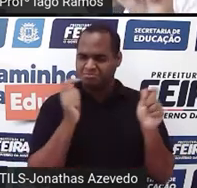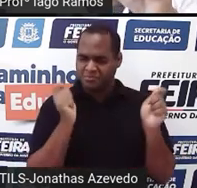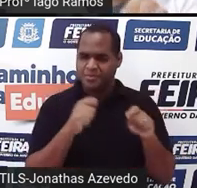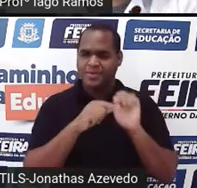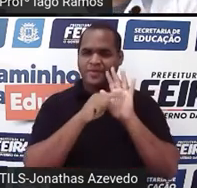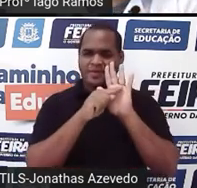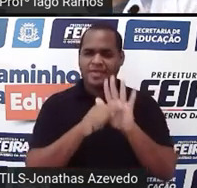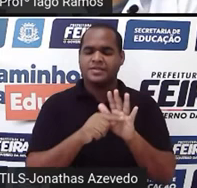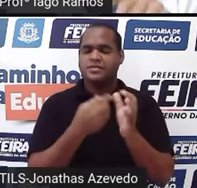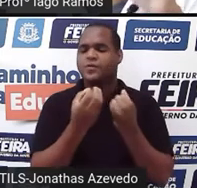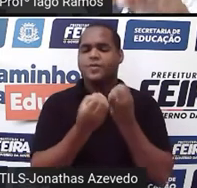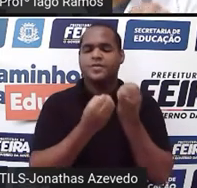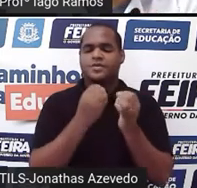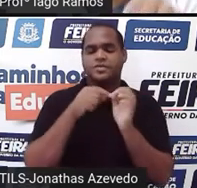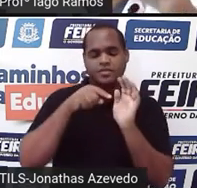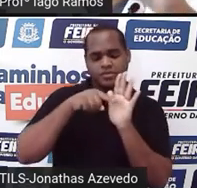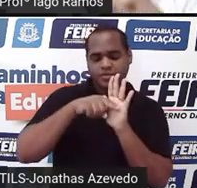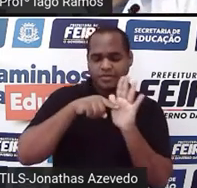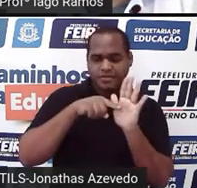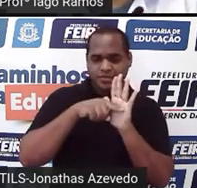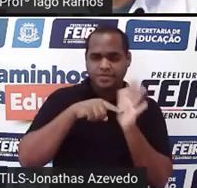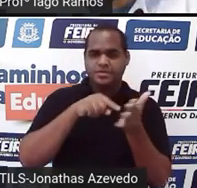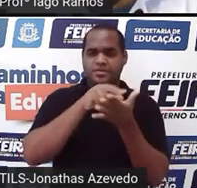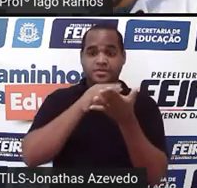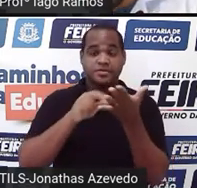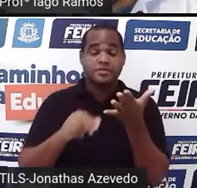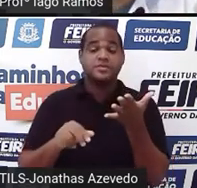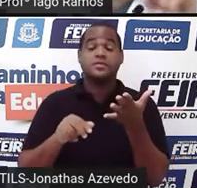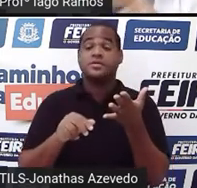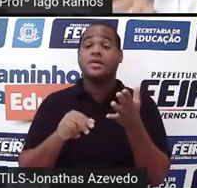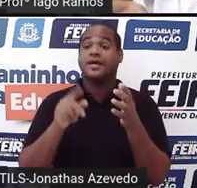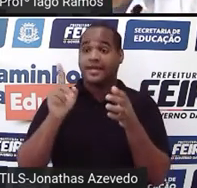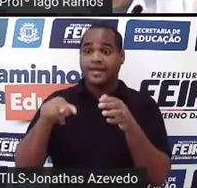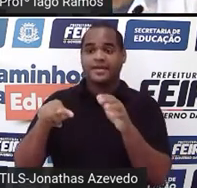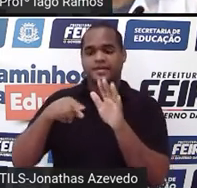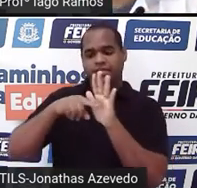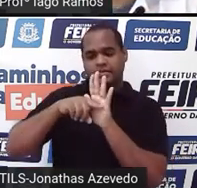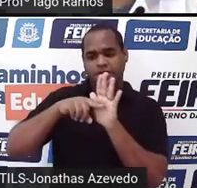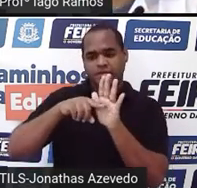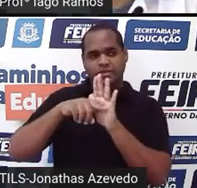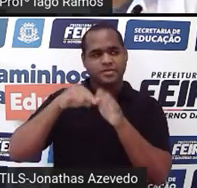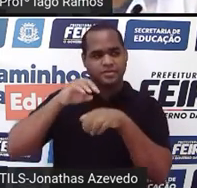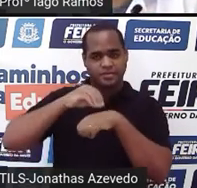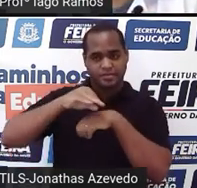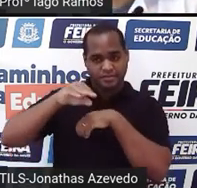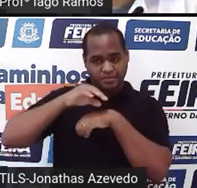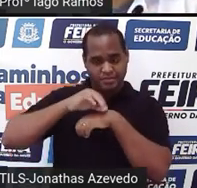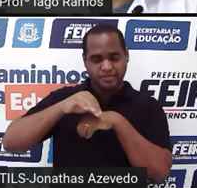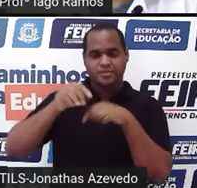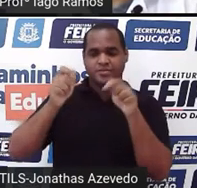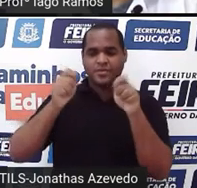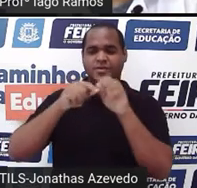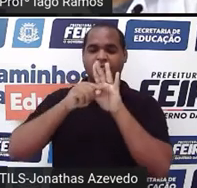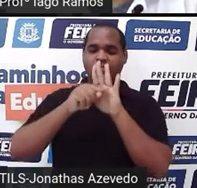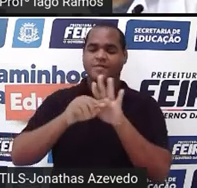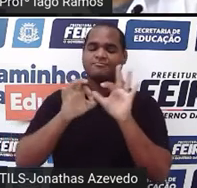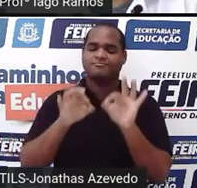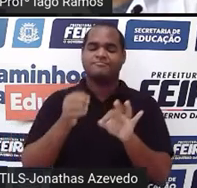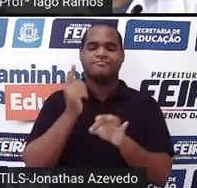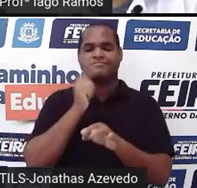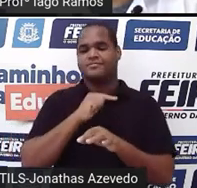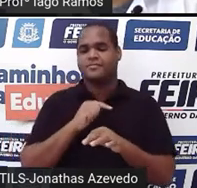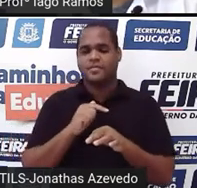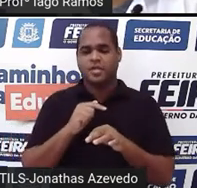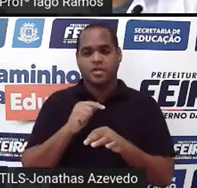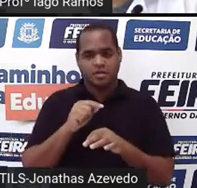sobre essa pesquisa aí, gráficos que essa pesquisa aí trouxe pra nós, tá bom? E aí a gente